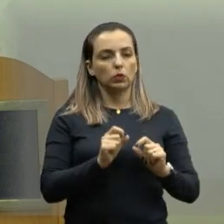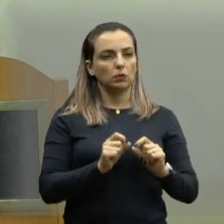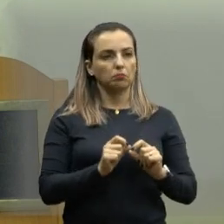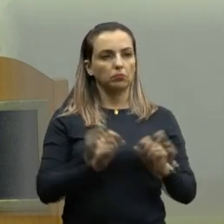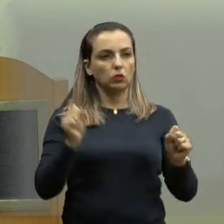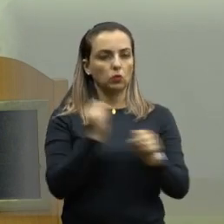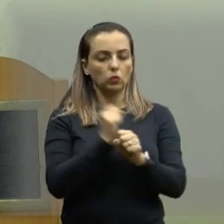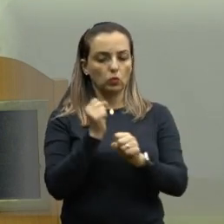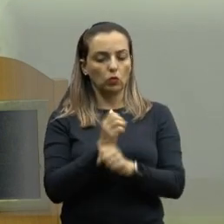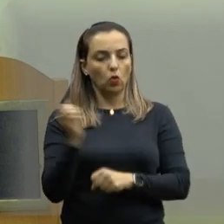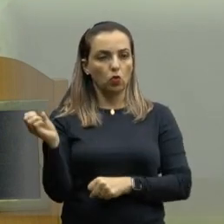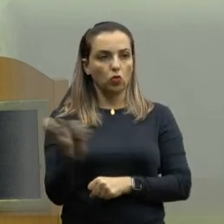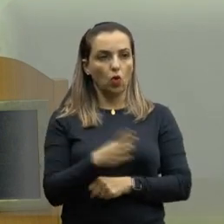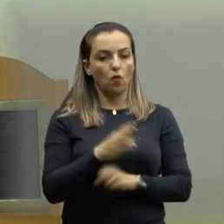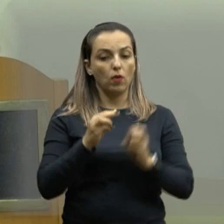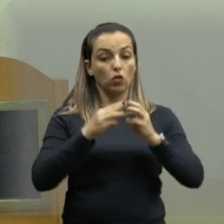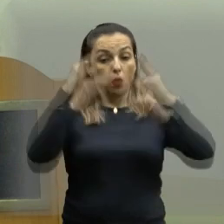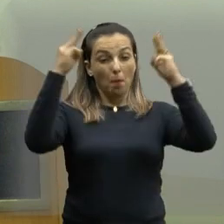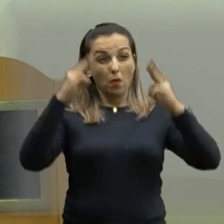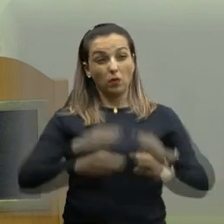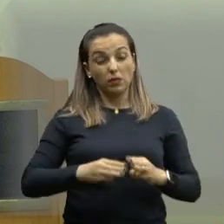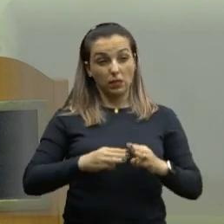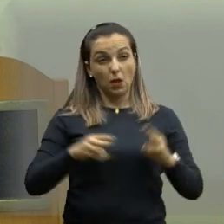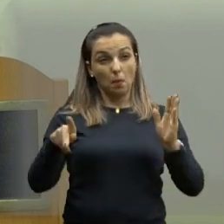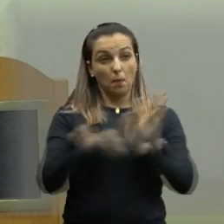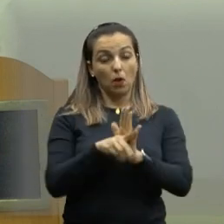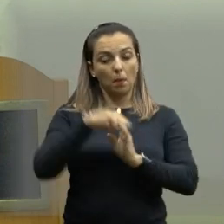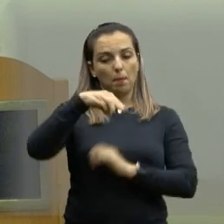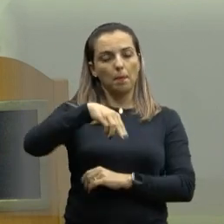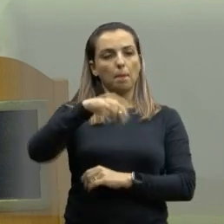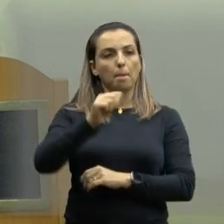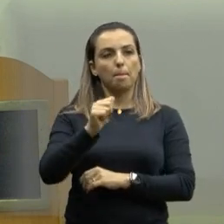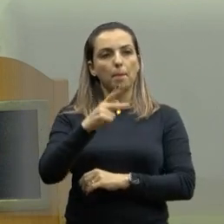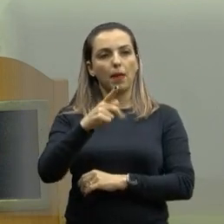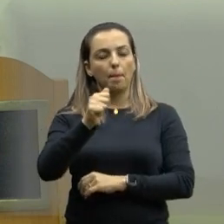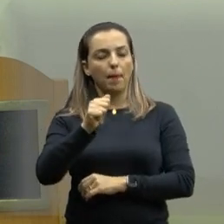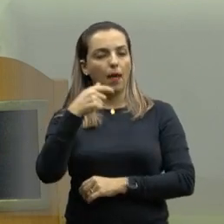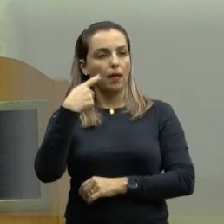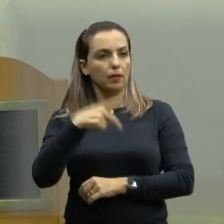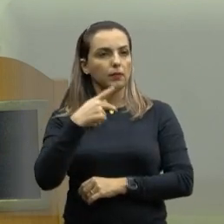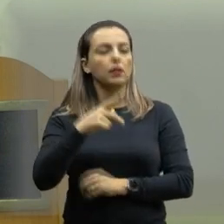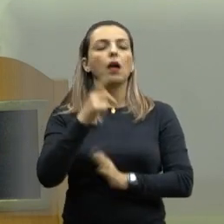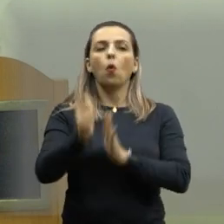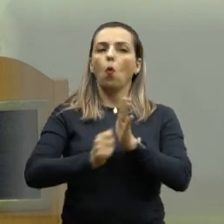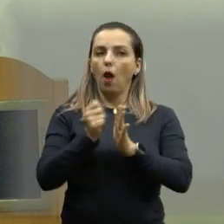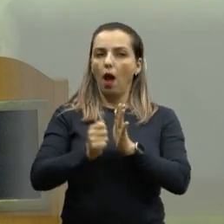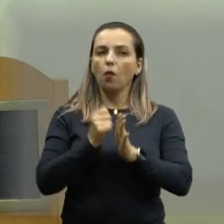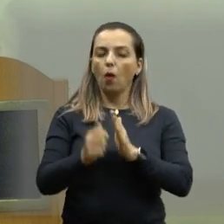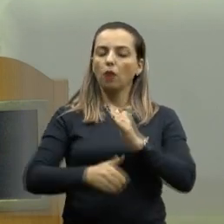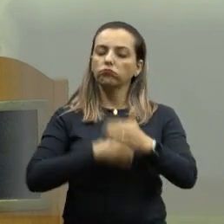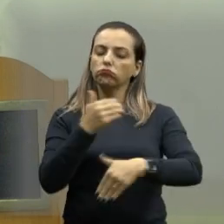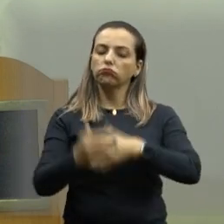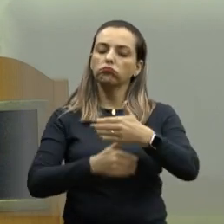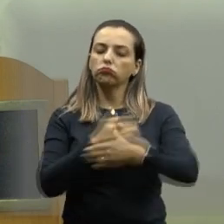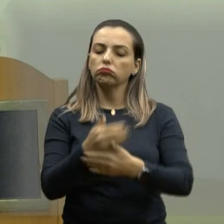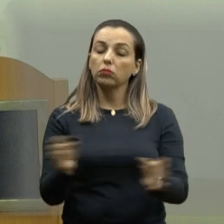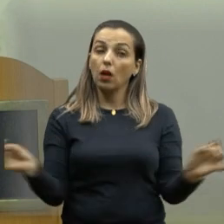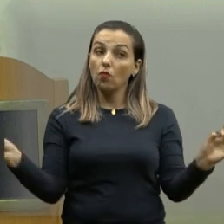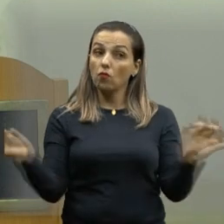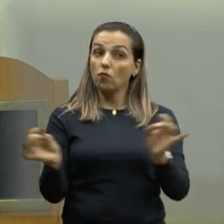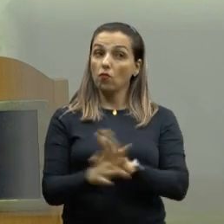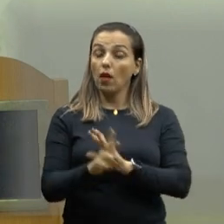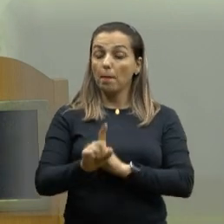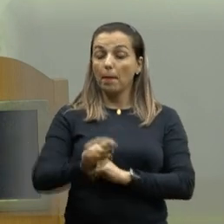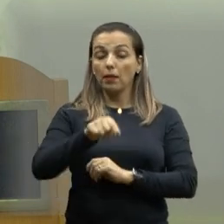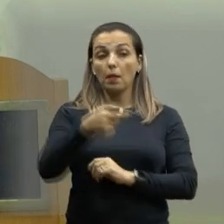manutenção do mapa, um museu de arqueologia e paleontologia, que está em fase final de projeto, para